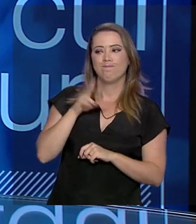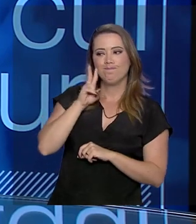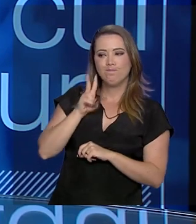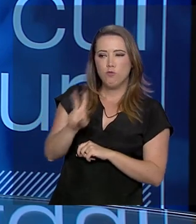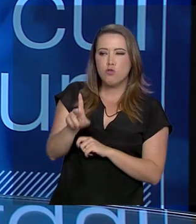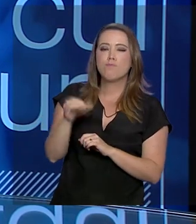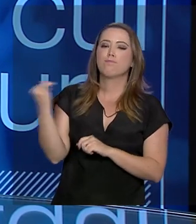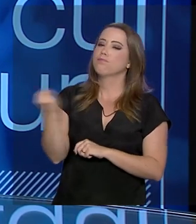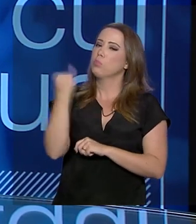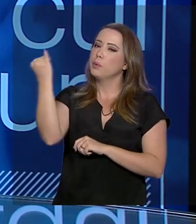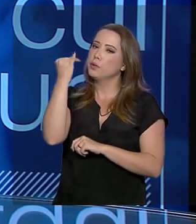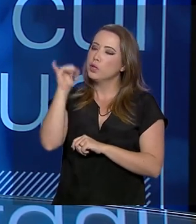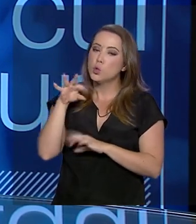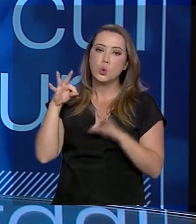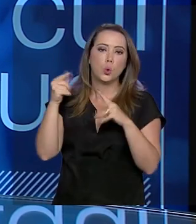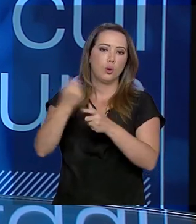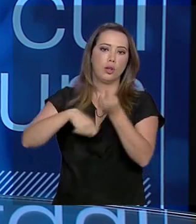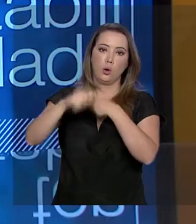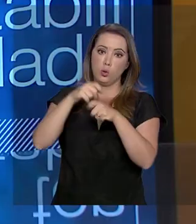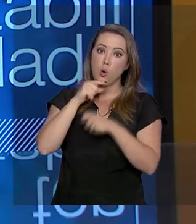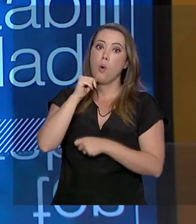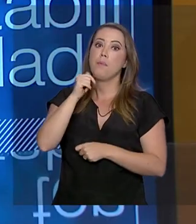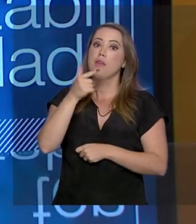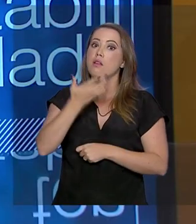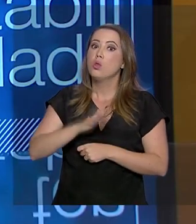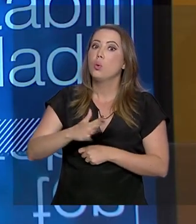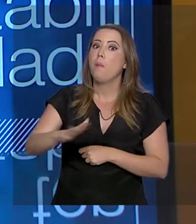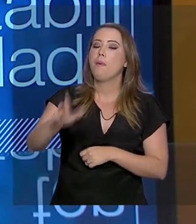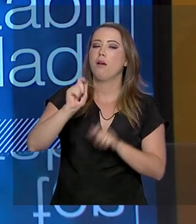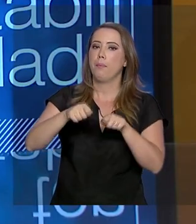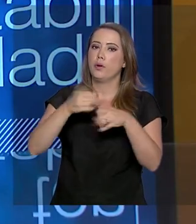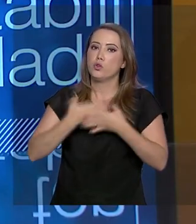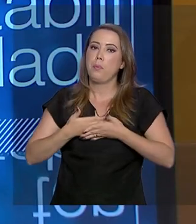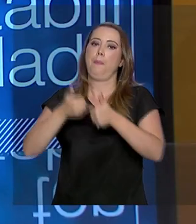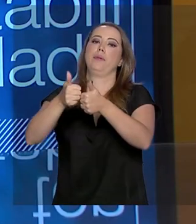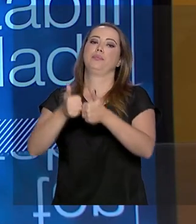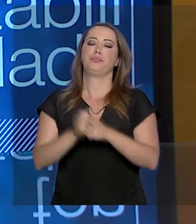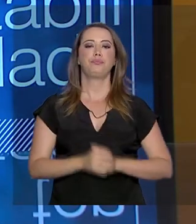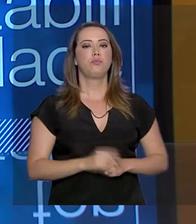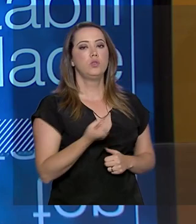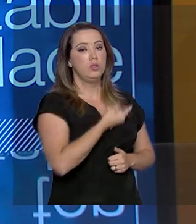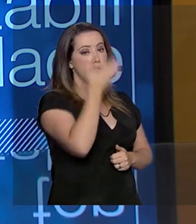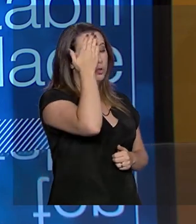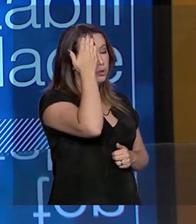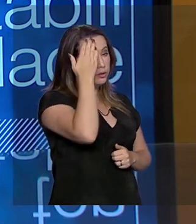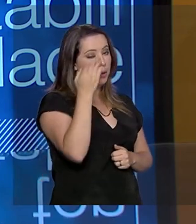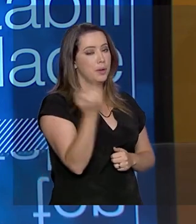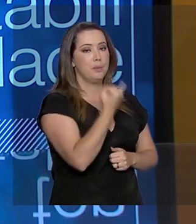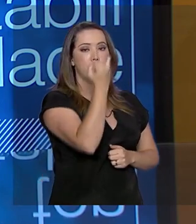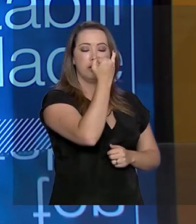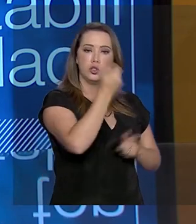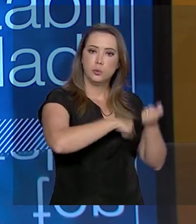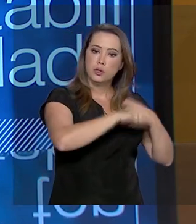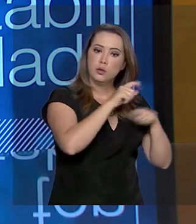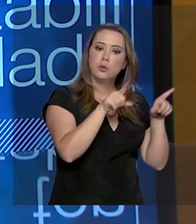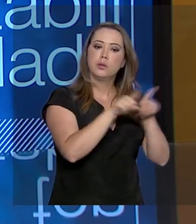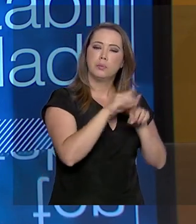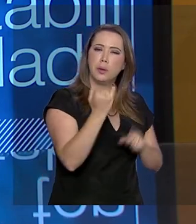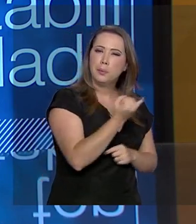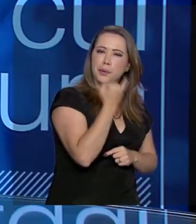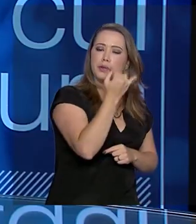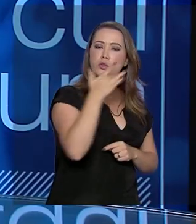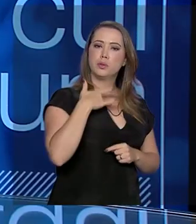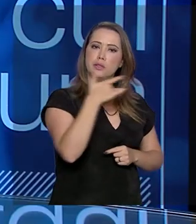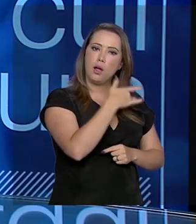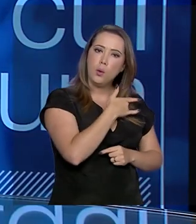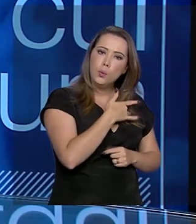potencializado toda essa economia do mar. E a gente sabe que, além dos benefícios para a economia, o peixe traz benefícios para a saúde, né? Baixo